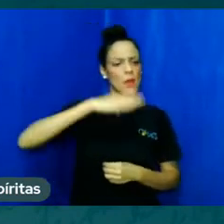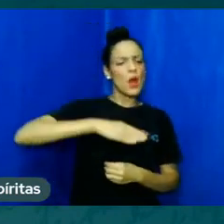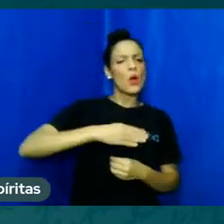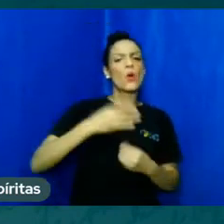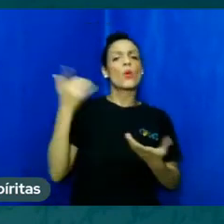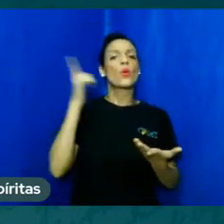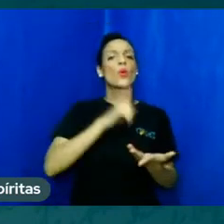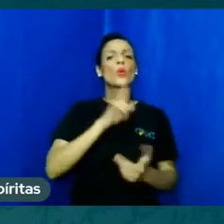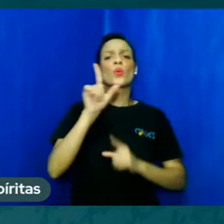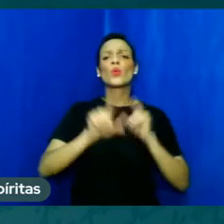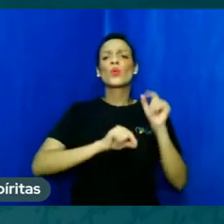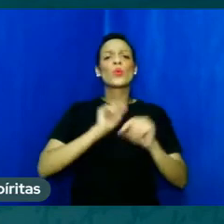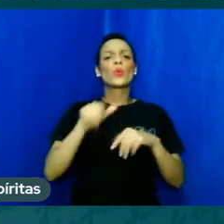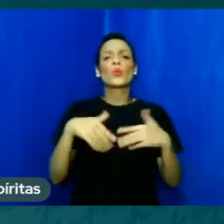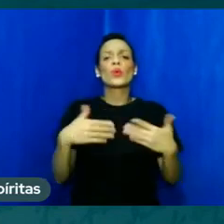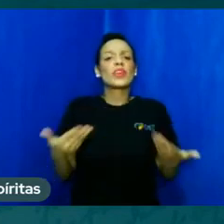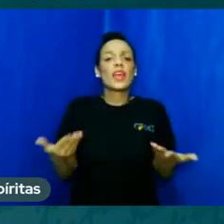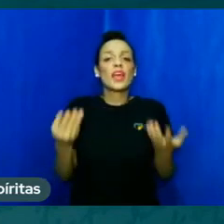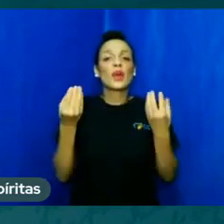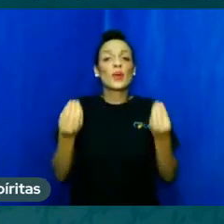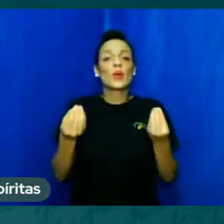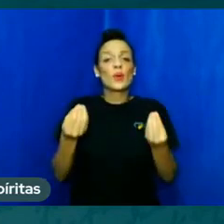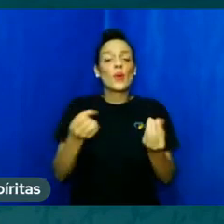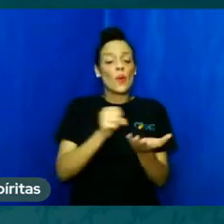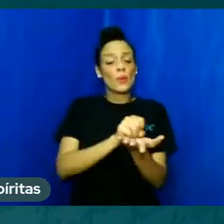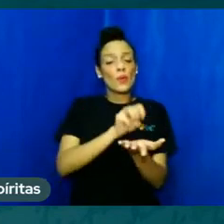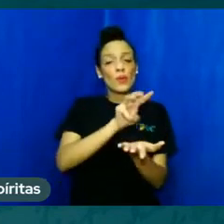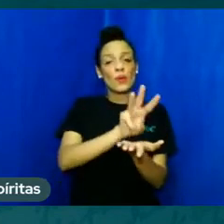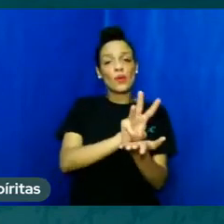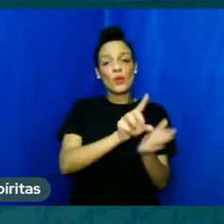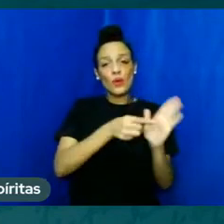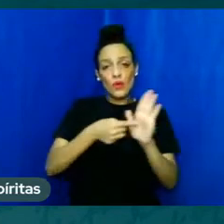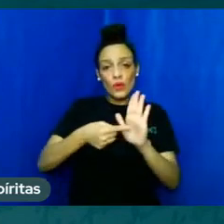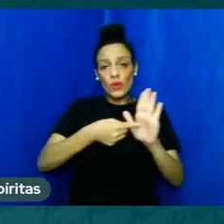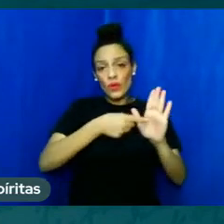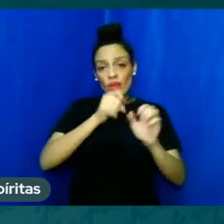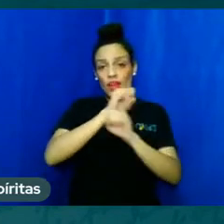Como o Espiritismo esclarece esse tópico para a gente?